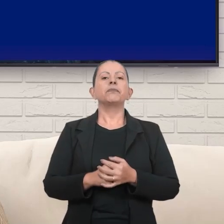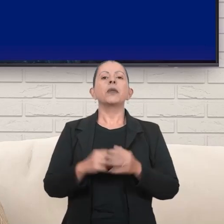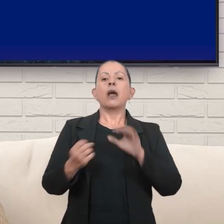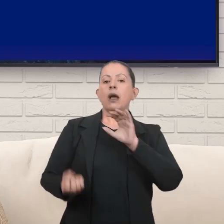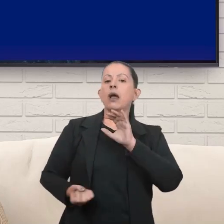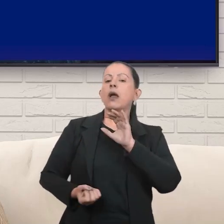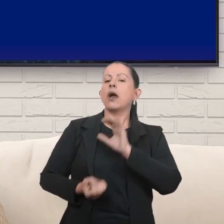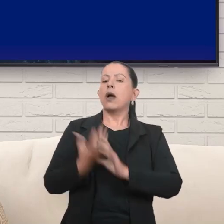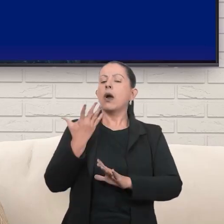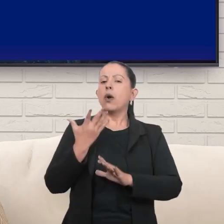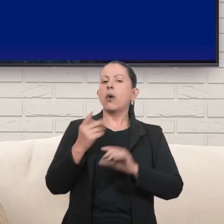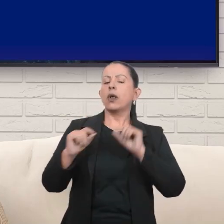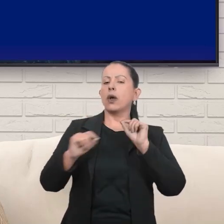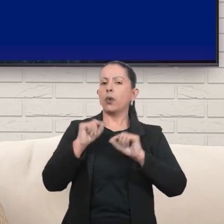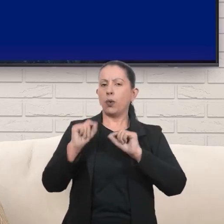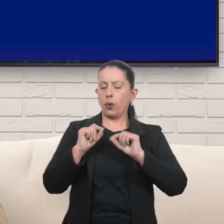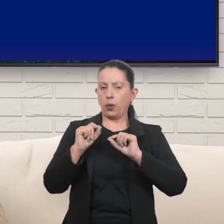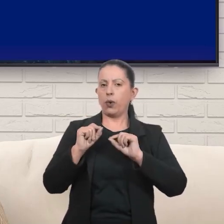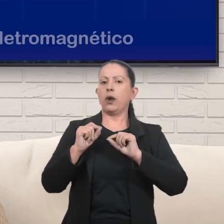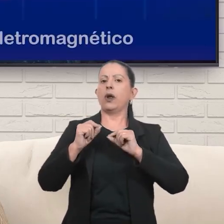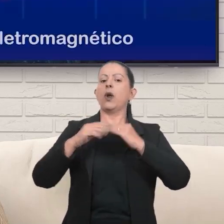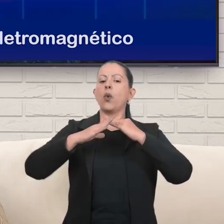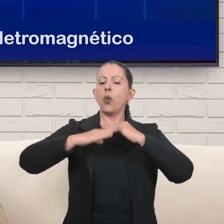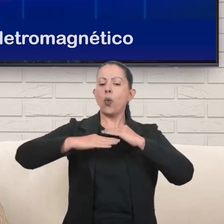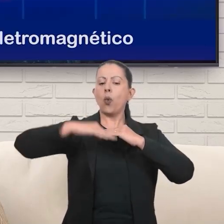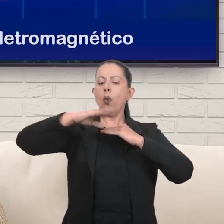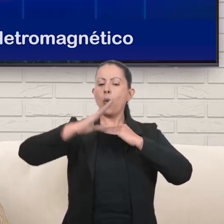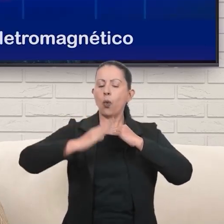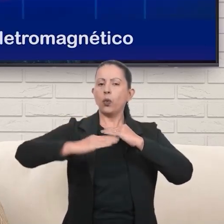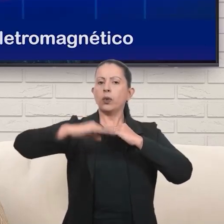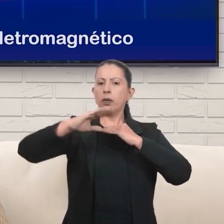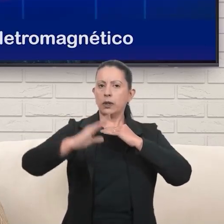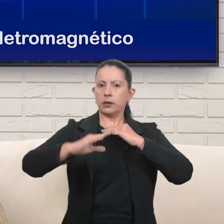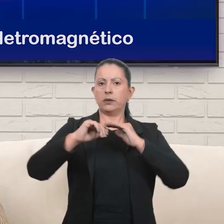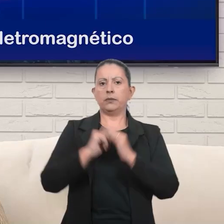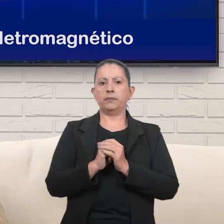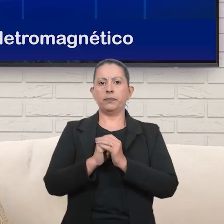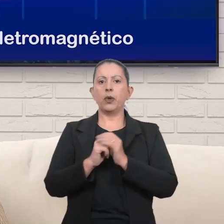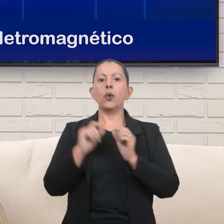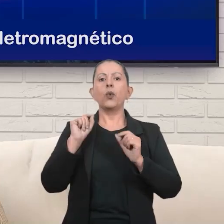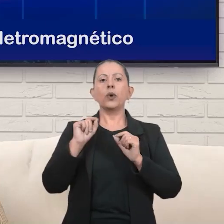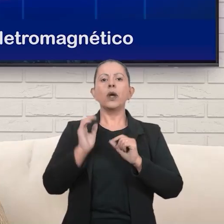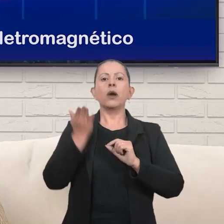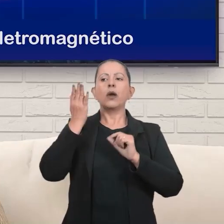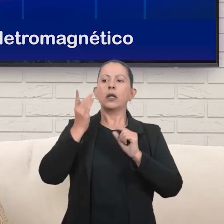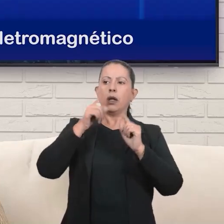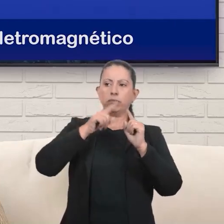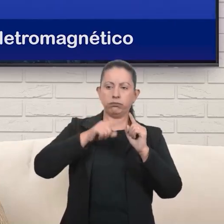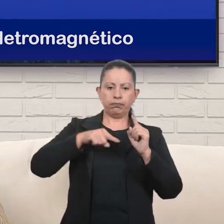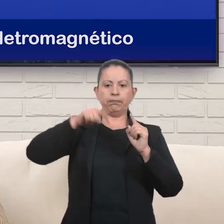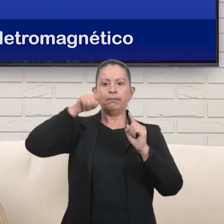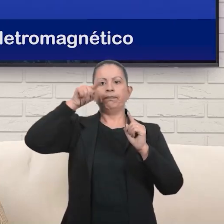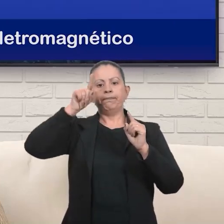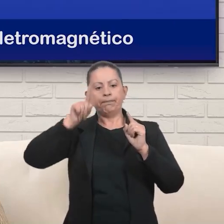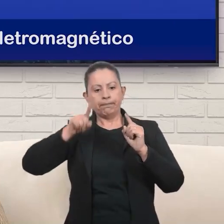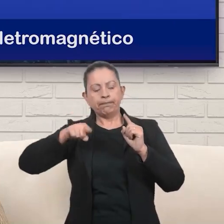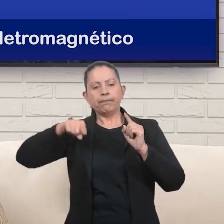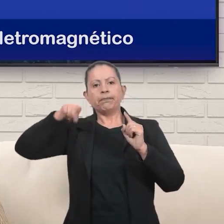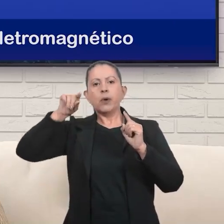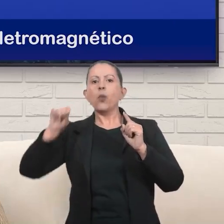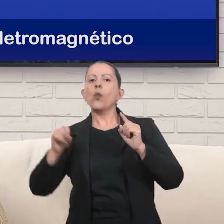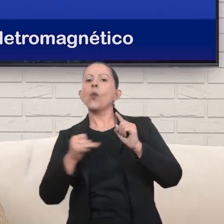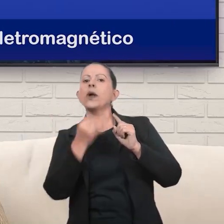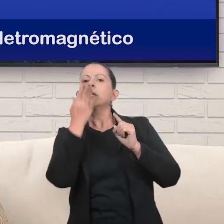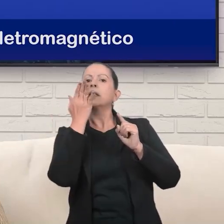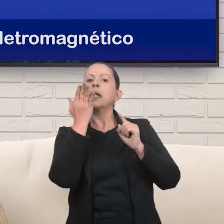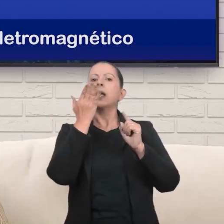através de ondas. O que seriam ondas? As ondas sobem e descem numa quantidade